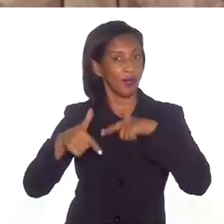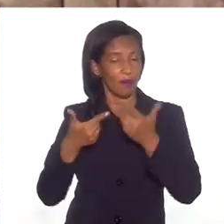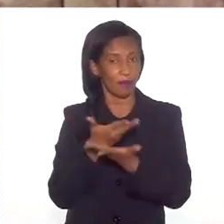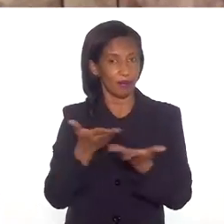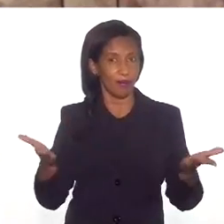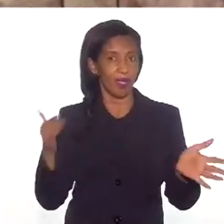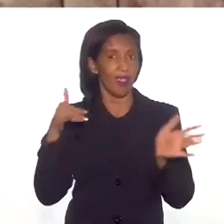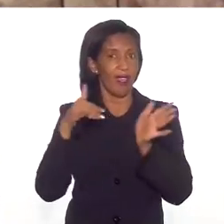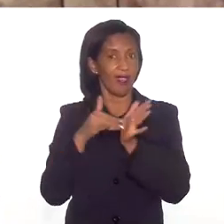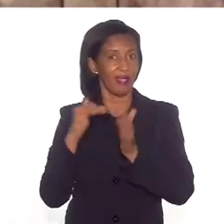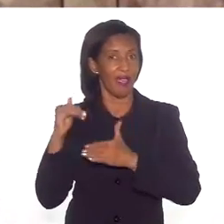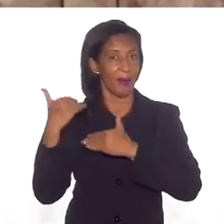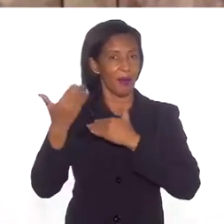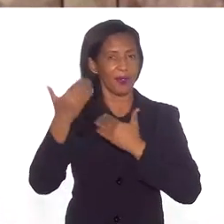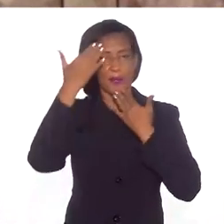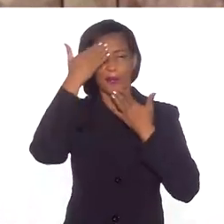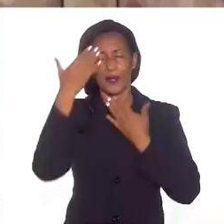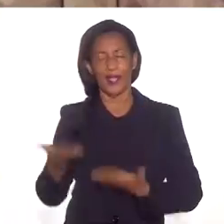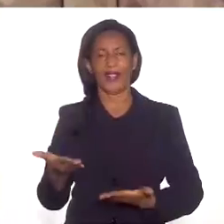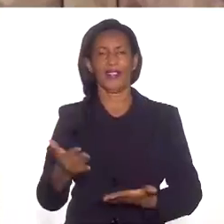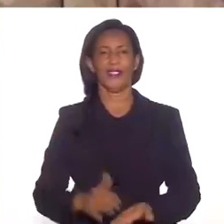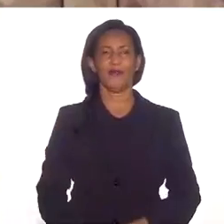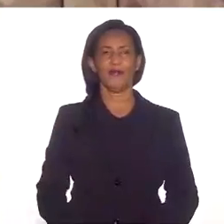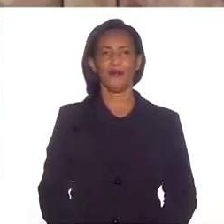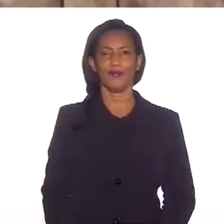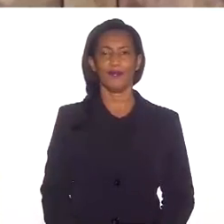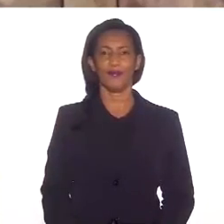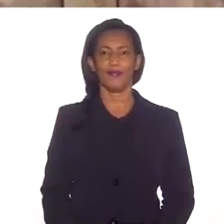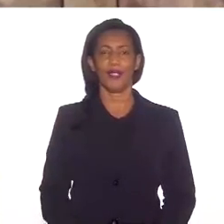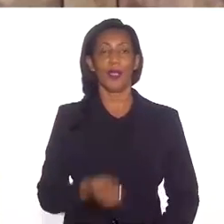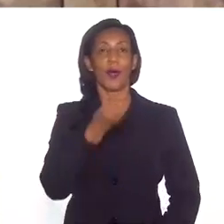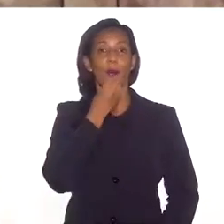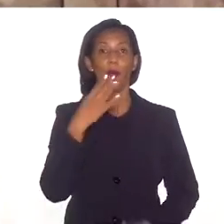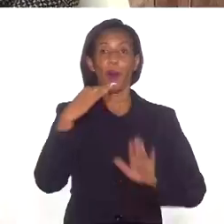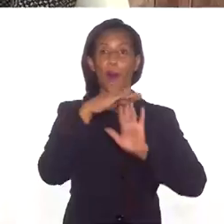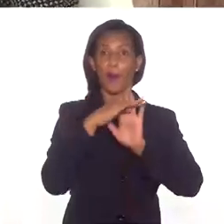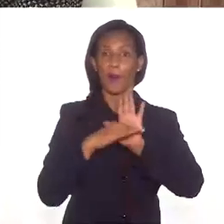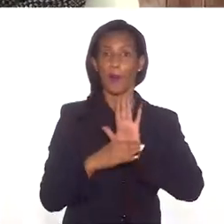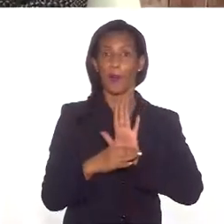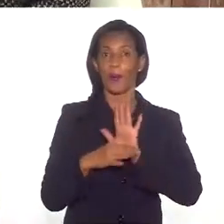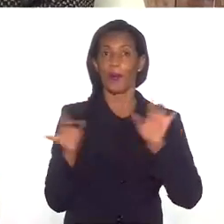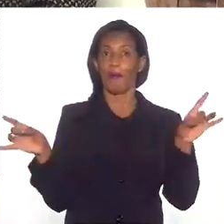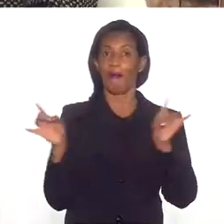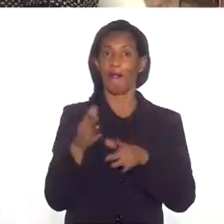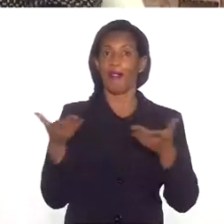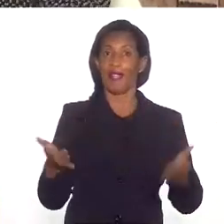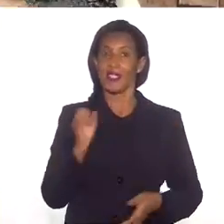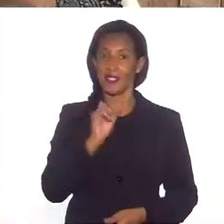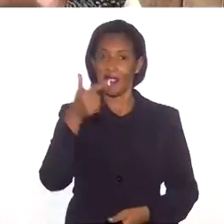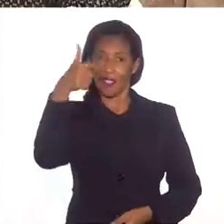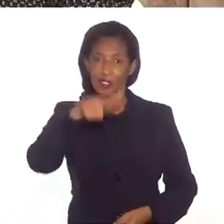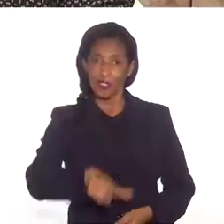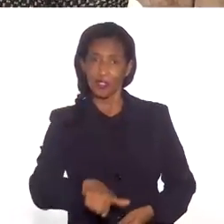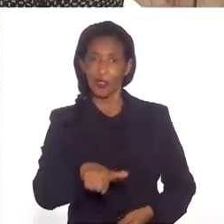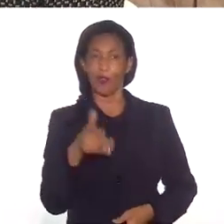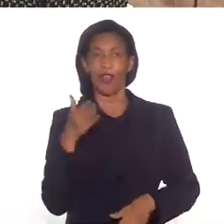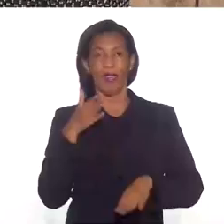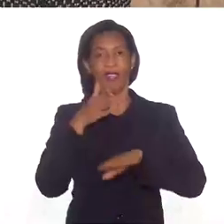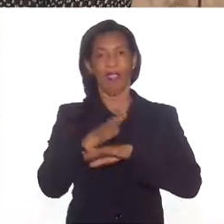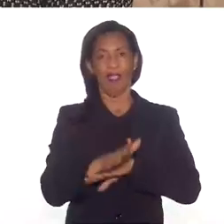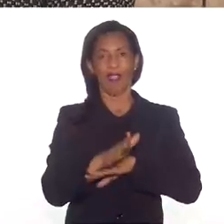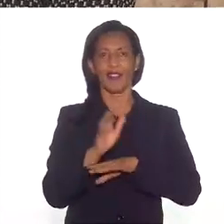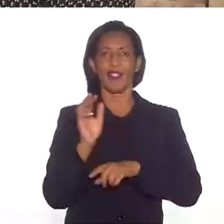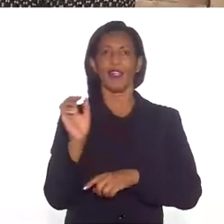de vocês. E até a próxima, Daniel. Obrigada. Bom, o programa Perfil fica por aqui. Se você quiser rever, é só